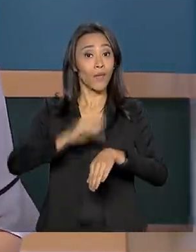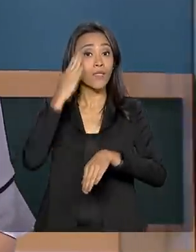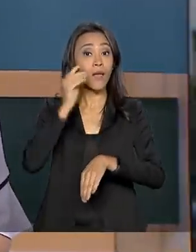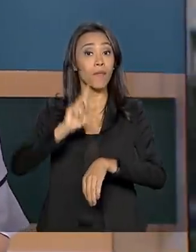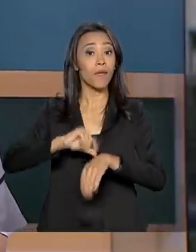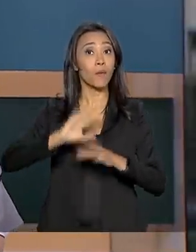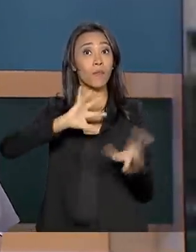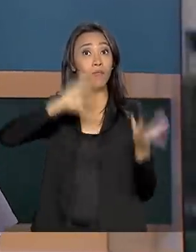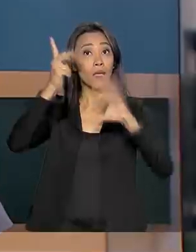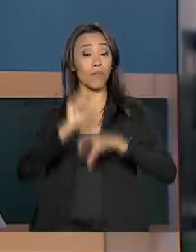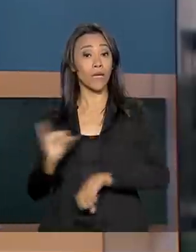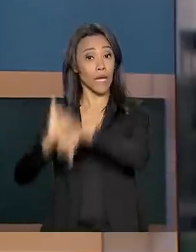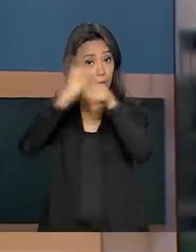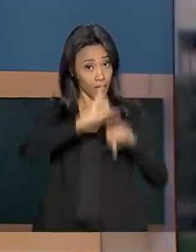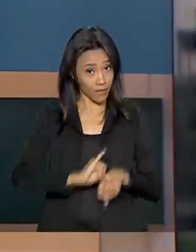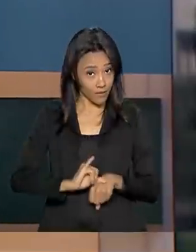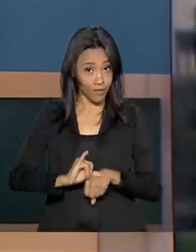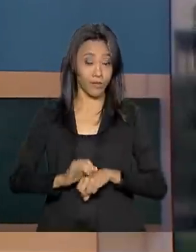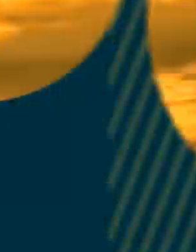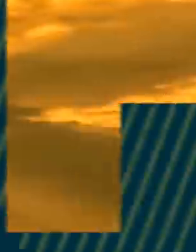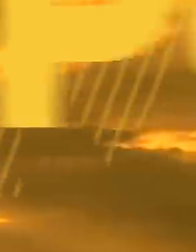saber como fica o tempo em algumas capitais.